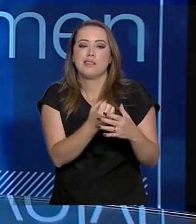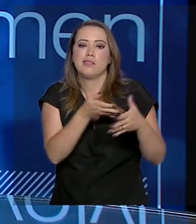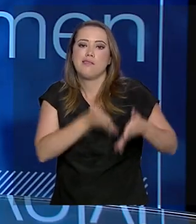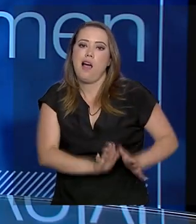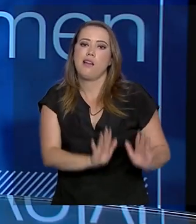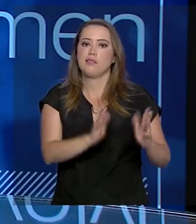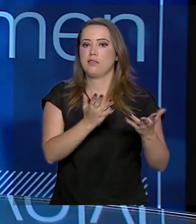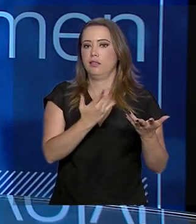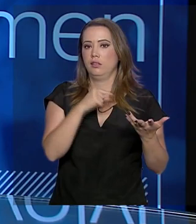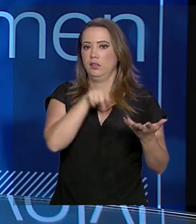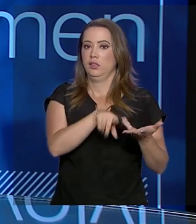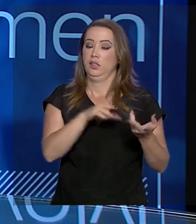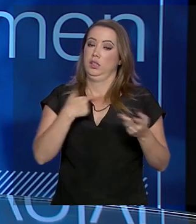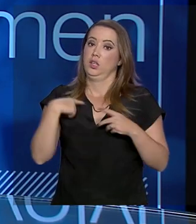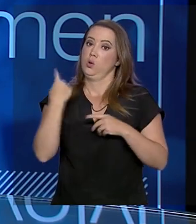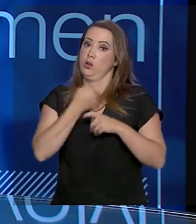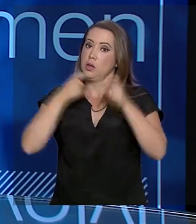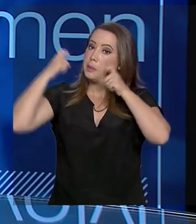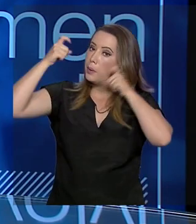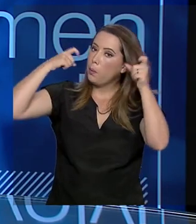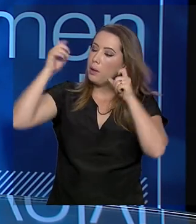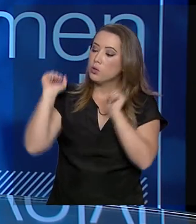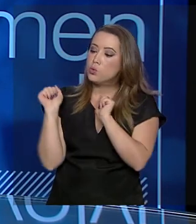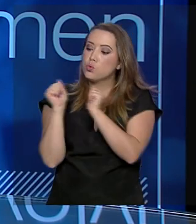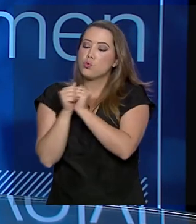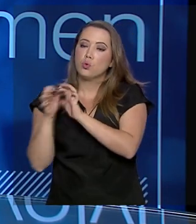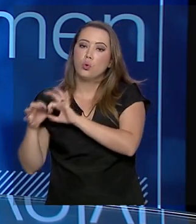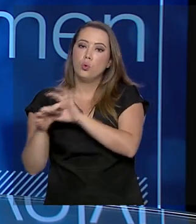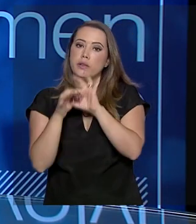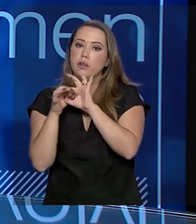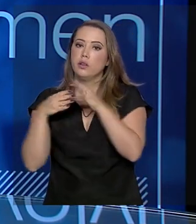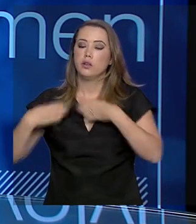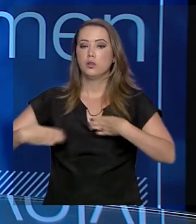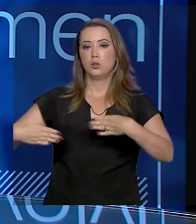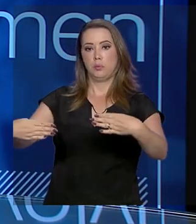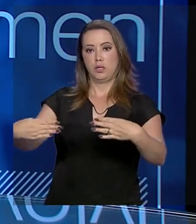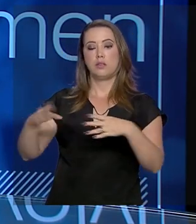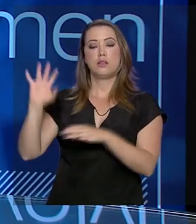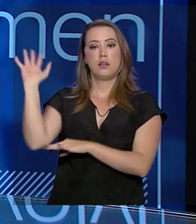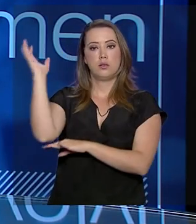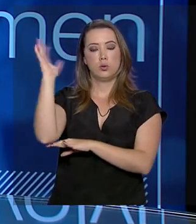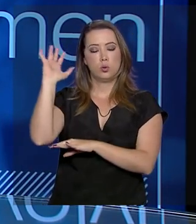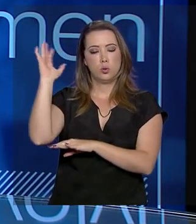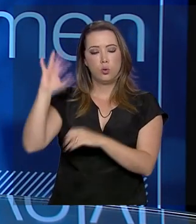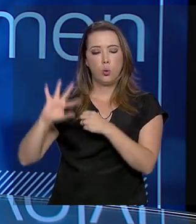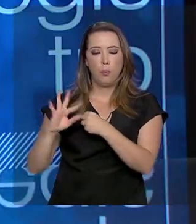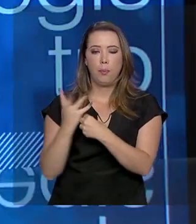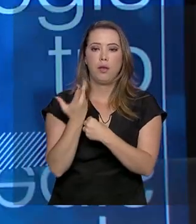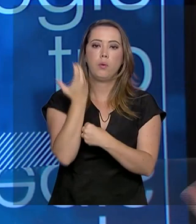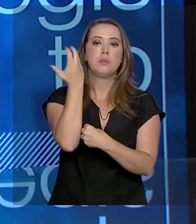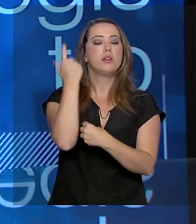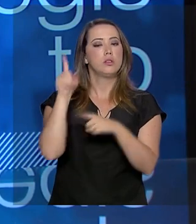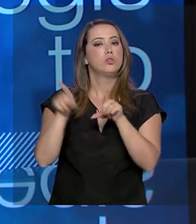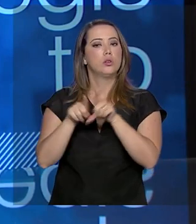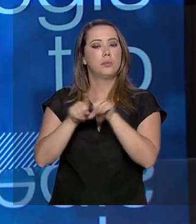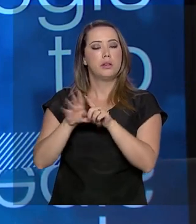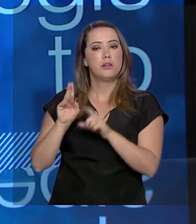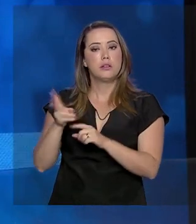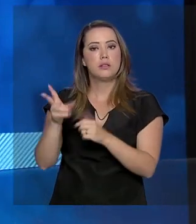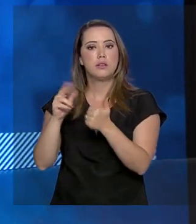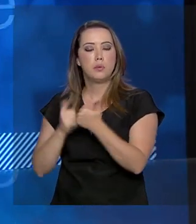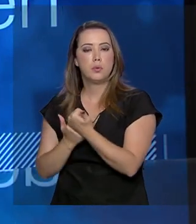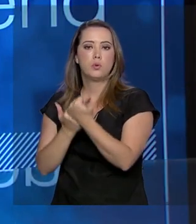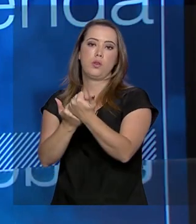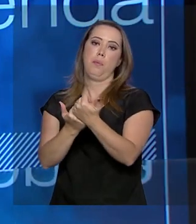cuidado e essa preocupação e estamos trabalhando lado a lado com o Ministério do Meio Ambiente também, que sempre nos ajuda, nos pauta a tomar esses